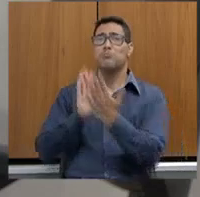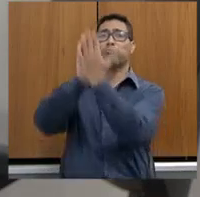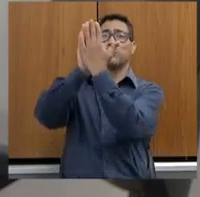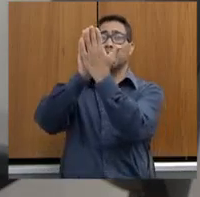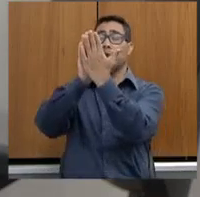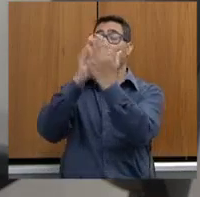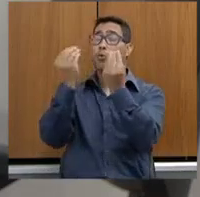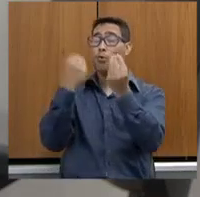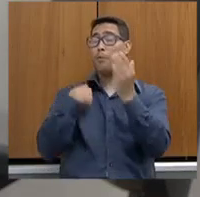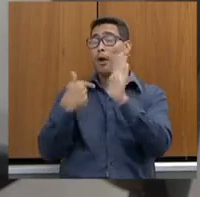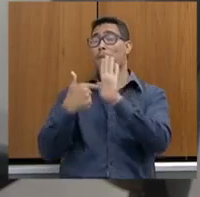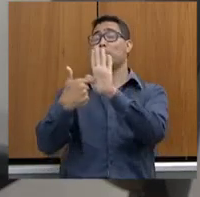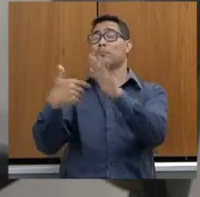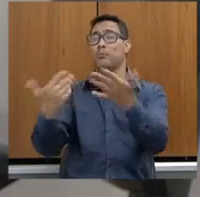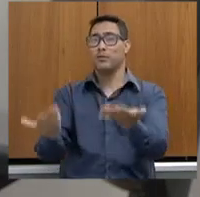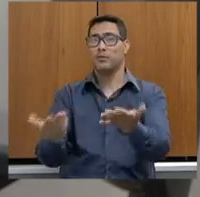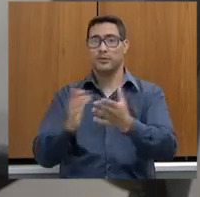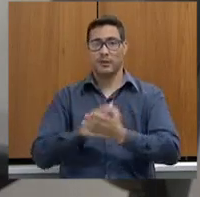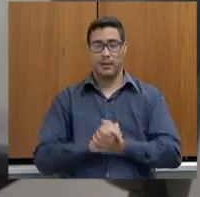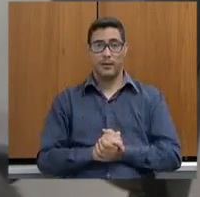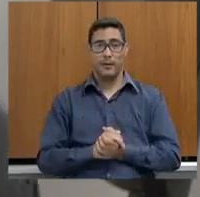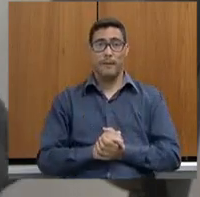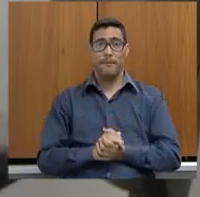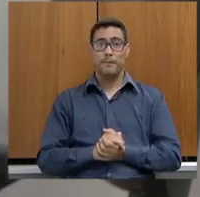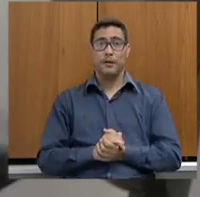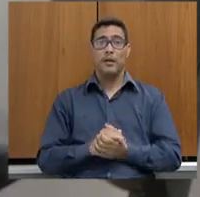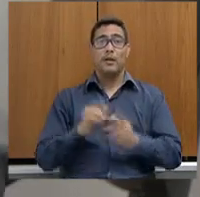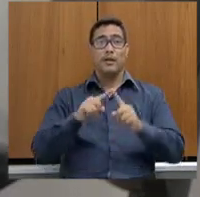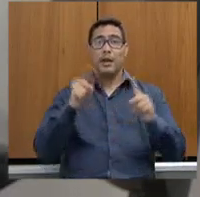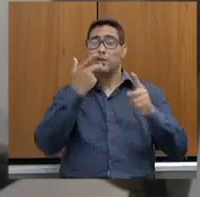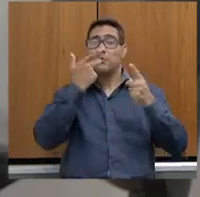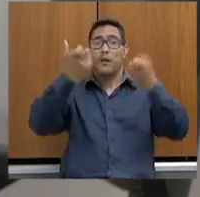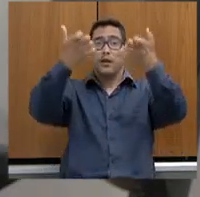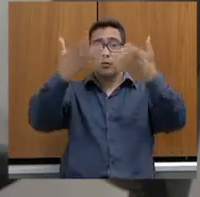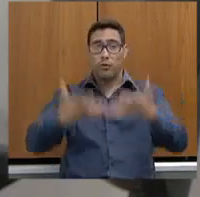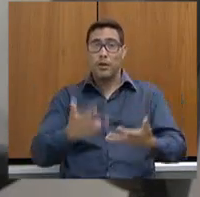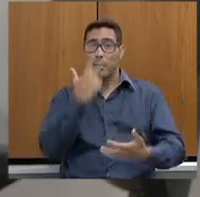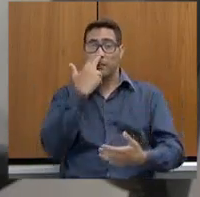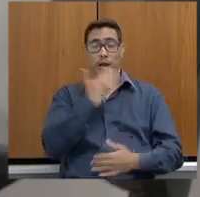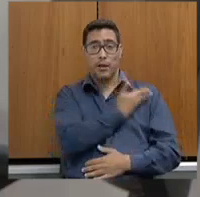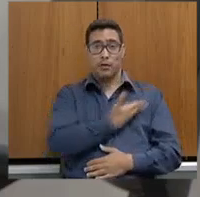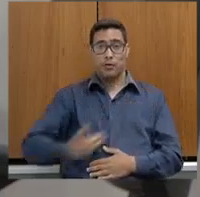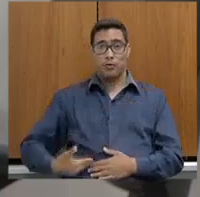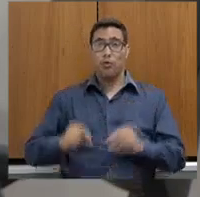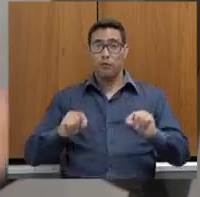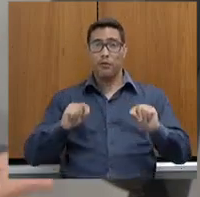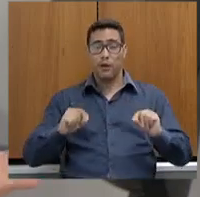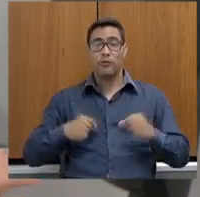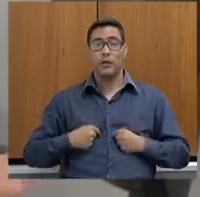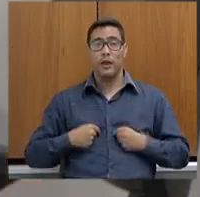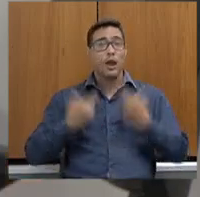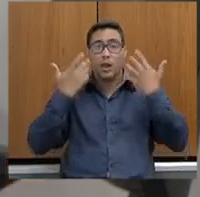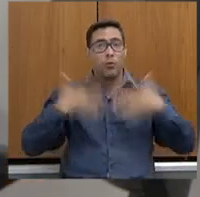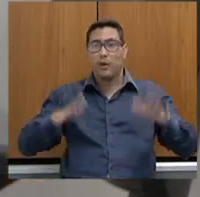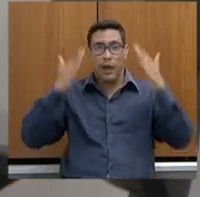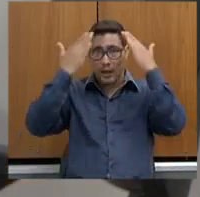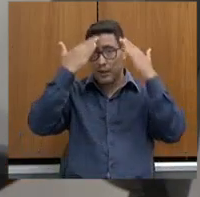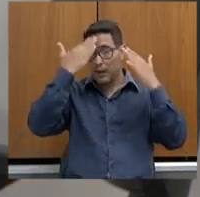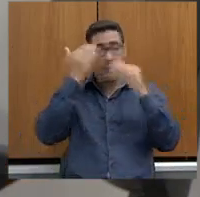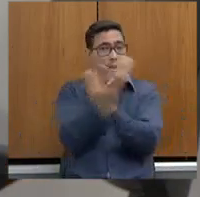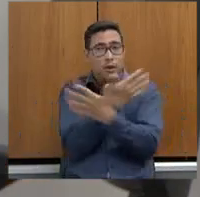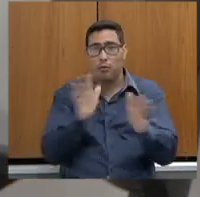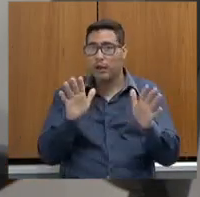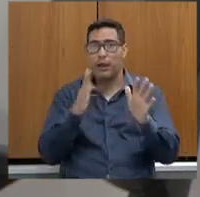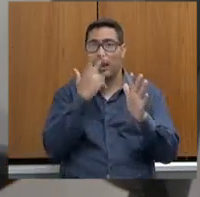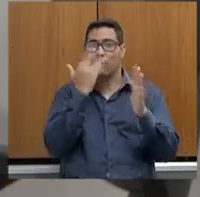secretário, que a gente fala determinadas coisas aqui, e o governo parece fazer isso. Tampa os ouvidos, fecha os olhos, achando que a gente